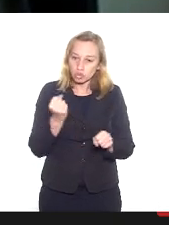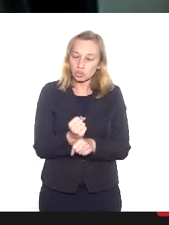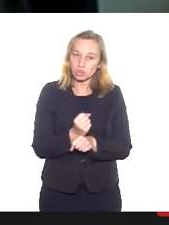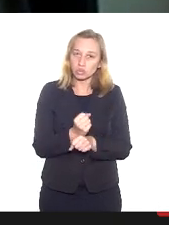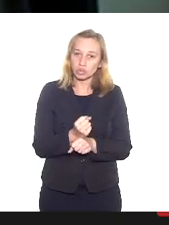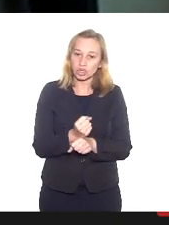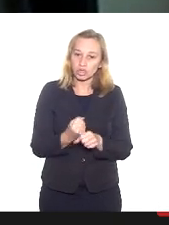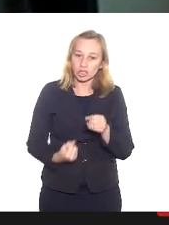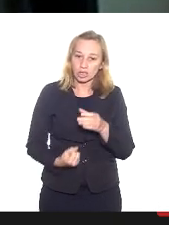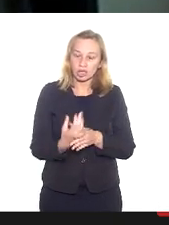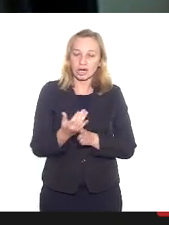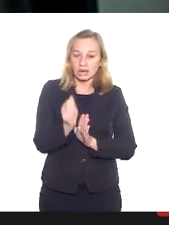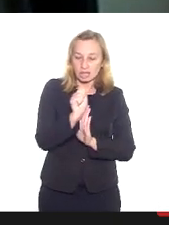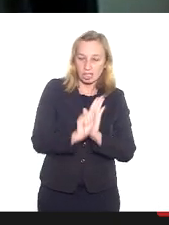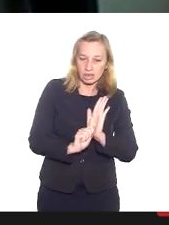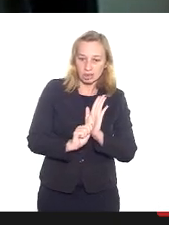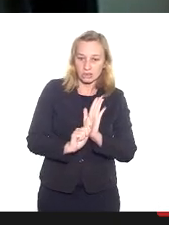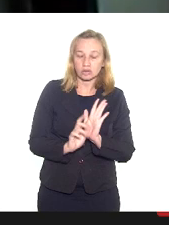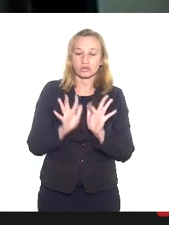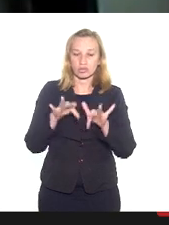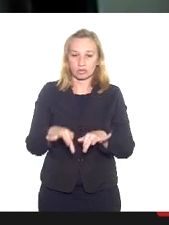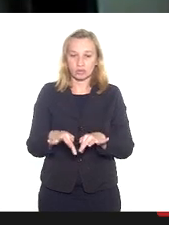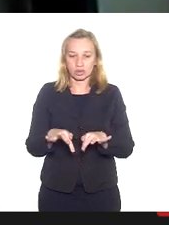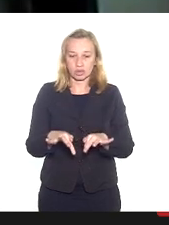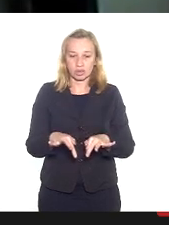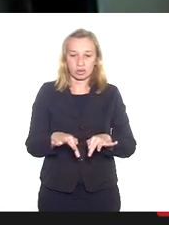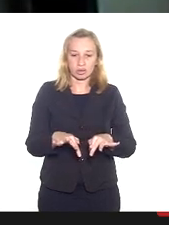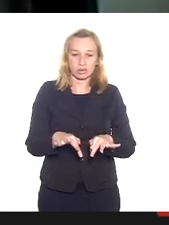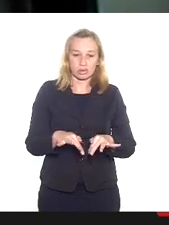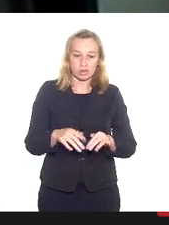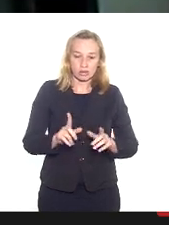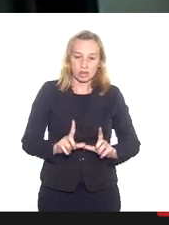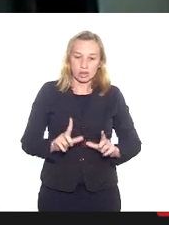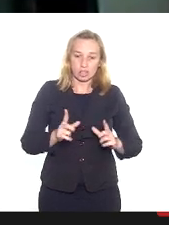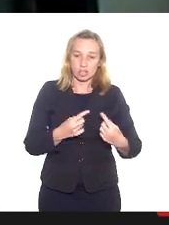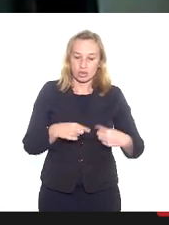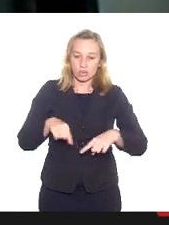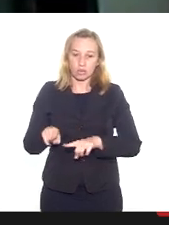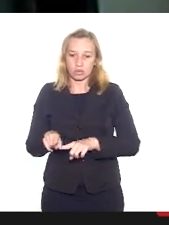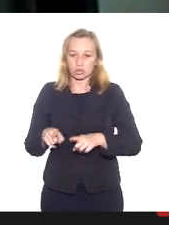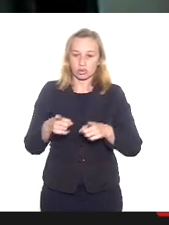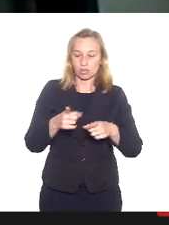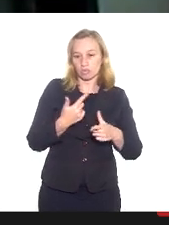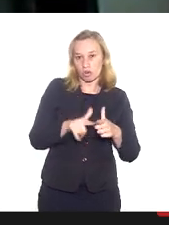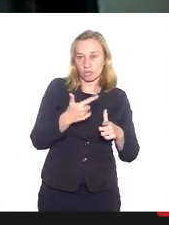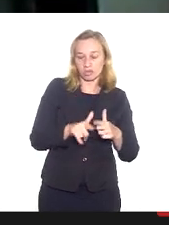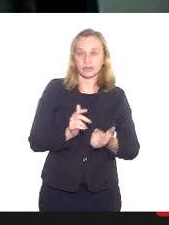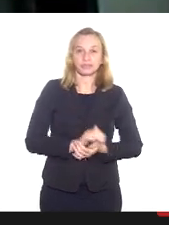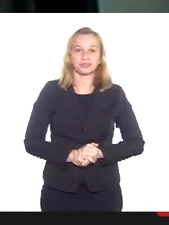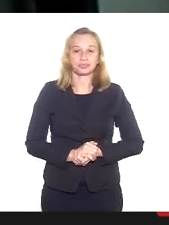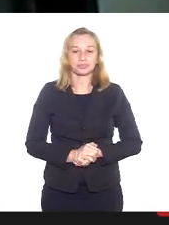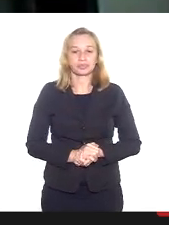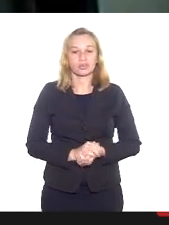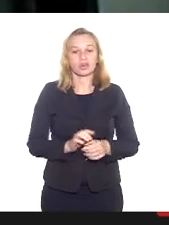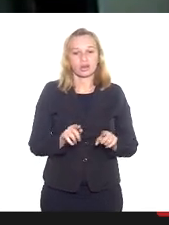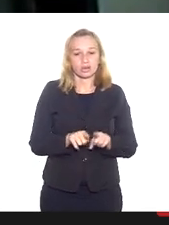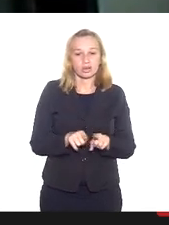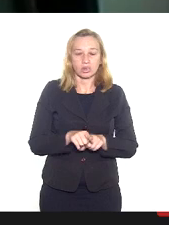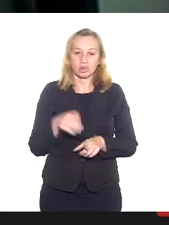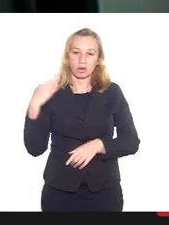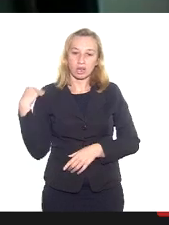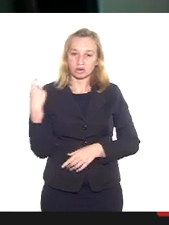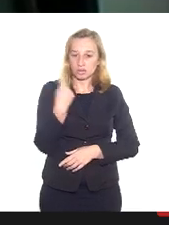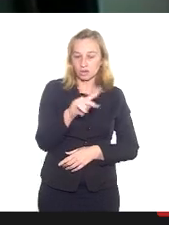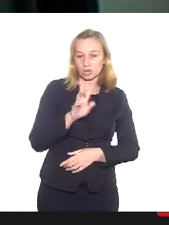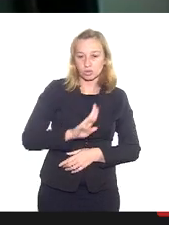diagnóstico e, ao final, as proposições para enfrentar esse problema. E, ao lado do seu nome,